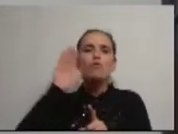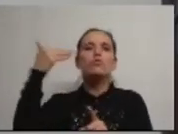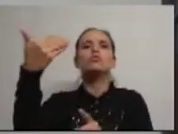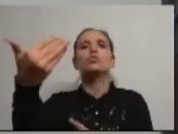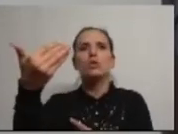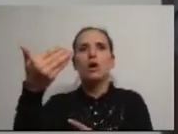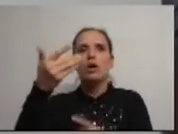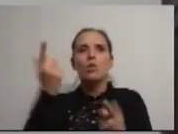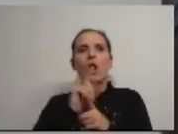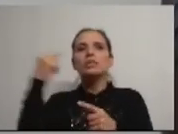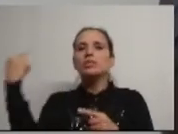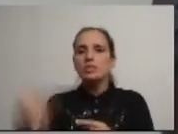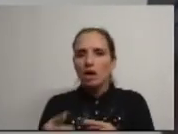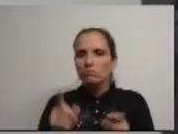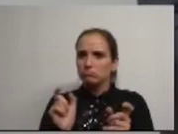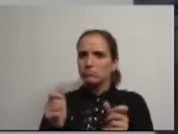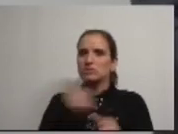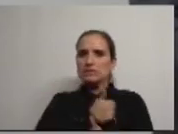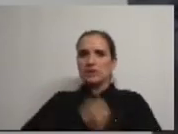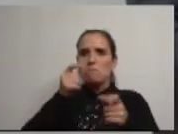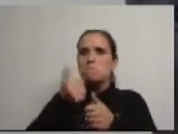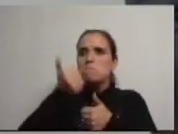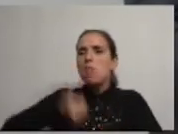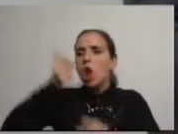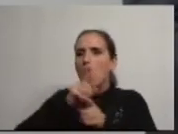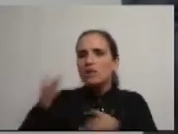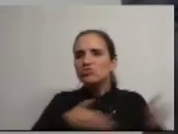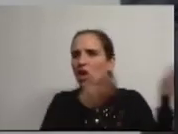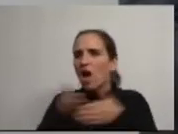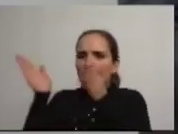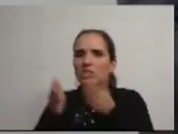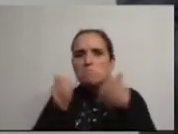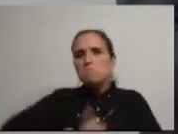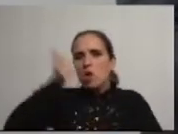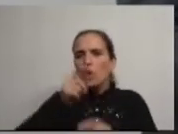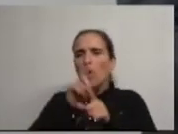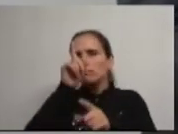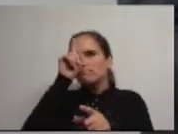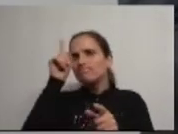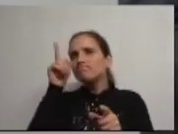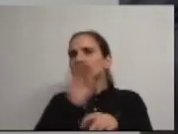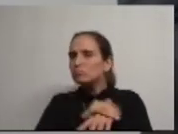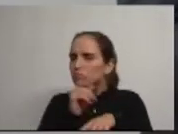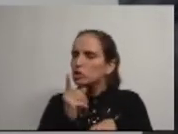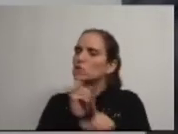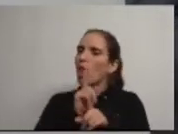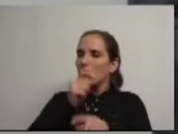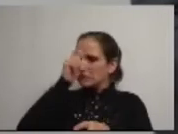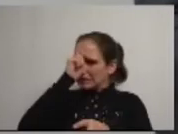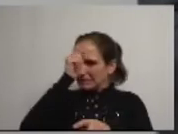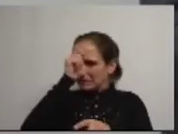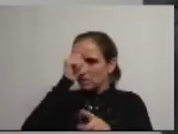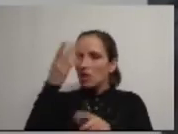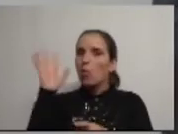tenham um Conselho com melhores ligações. E por isso, em que cumprimos a nossa parte quando